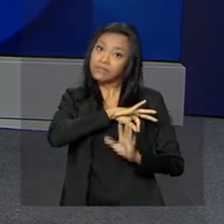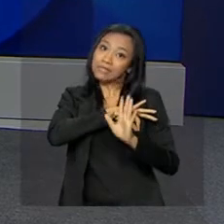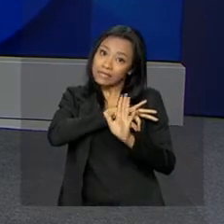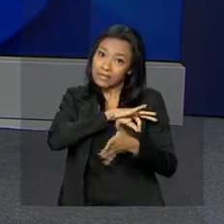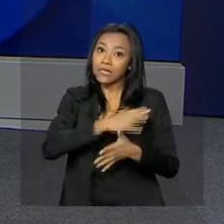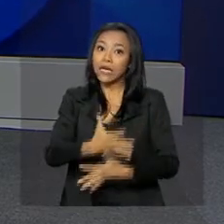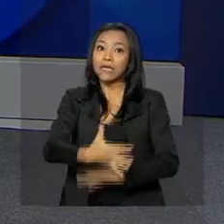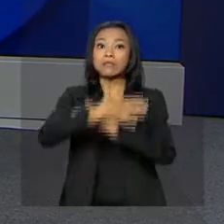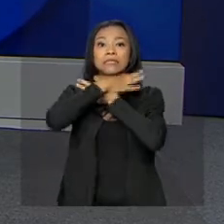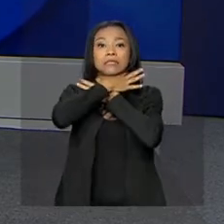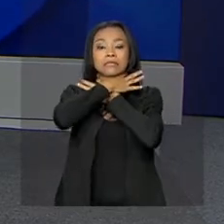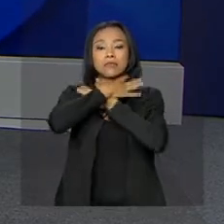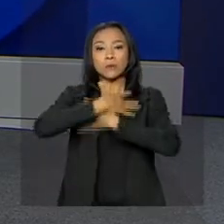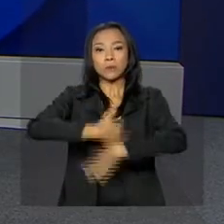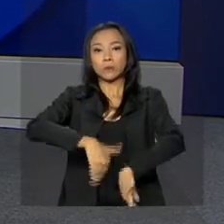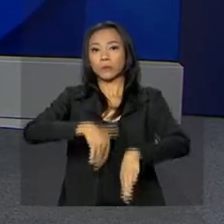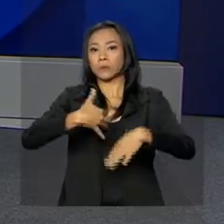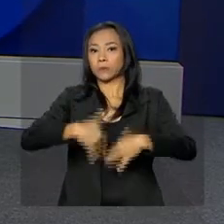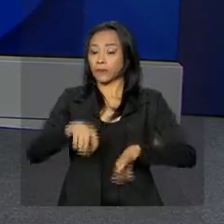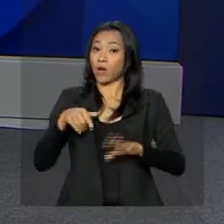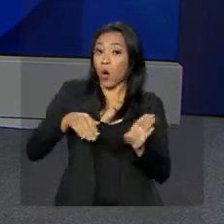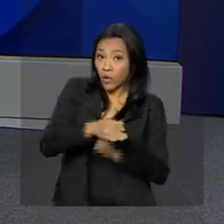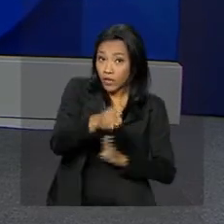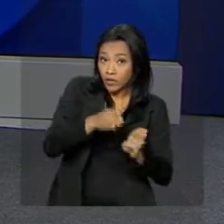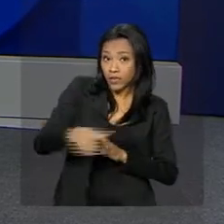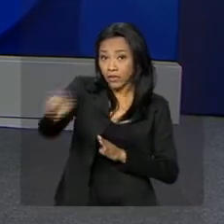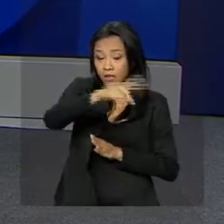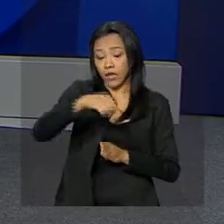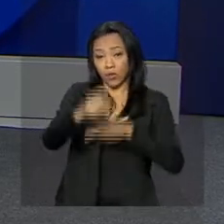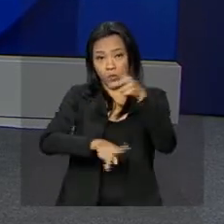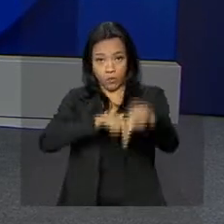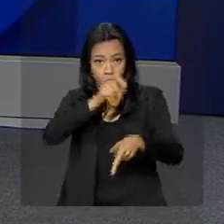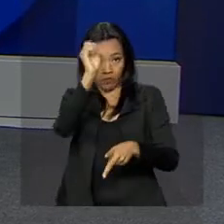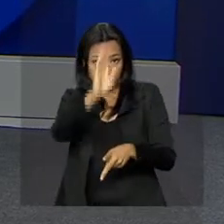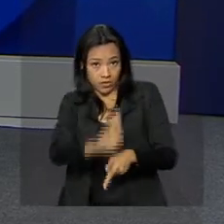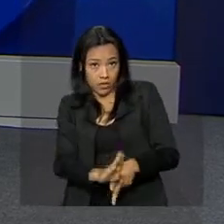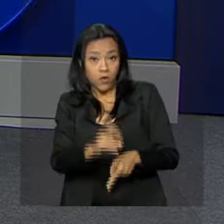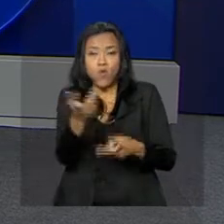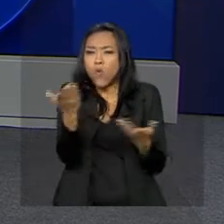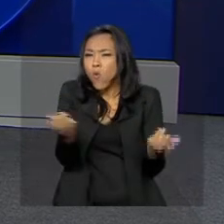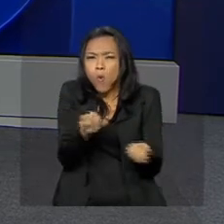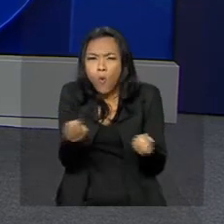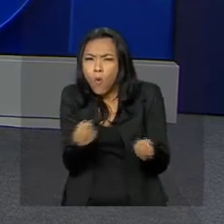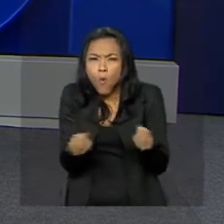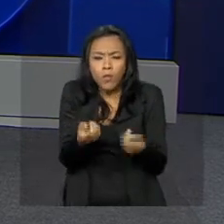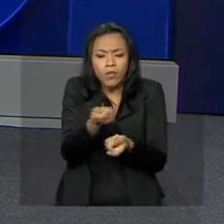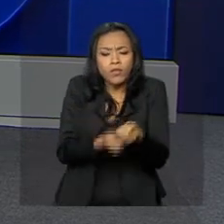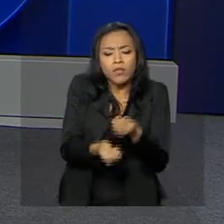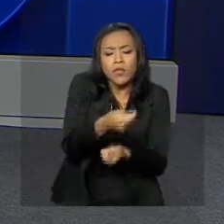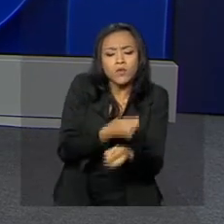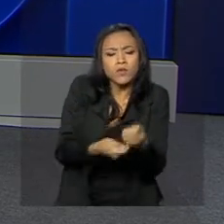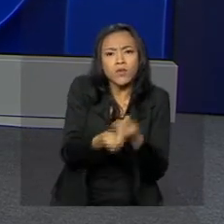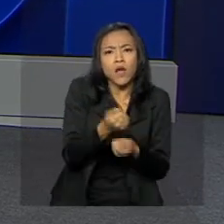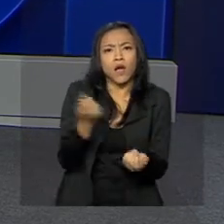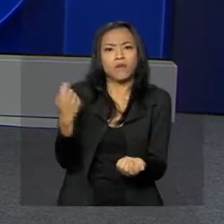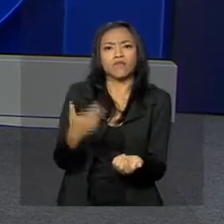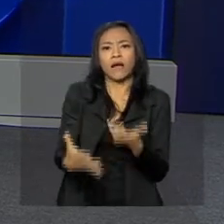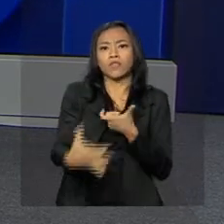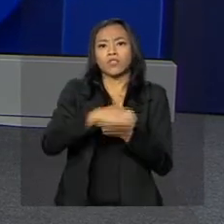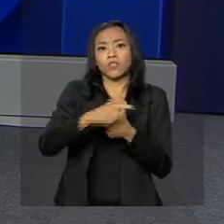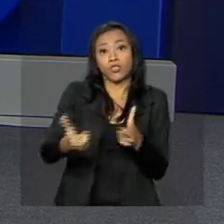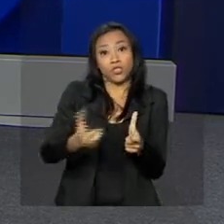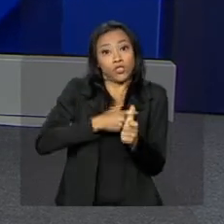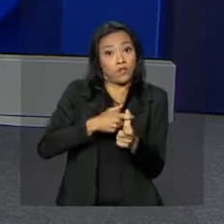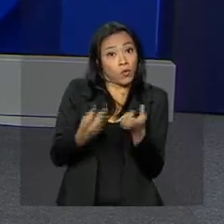tornou um super endividado. Para orientar melhor os brasileiros sobre renegociação de dívidas e pagamentos dos débitos, o